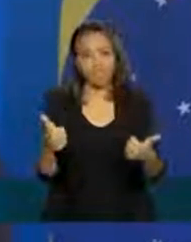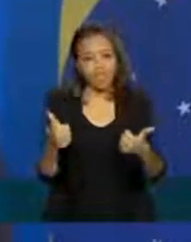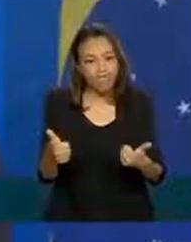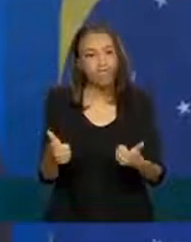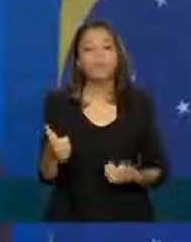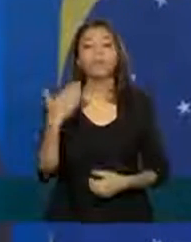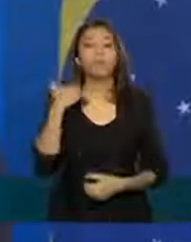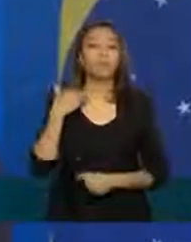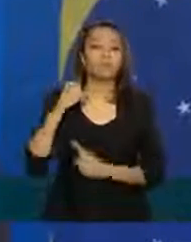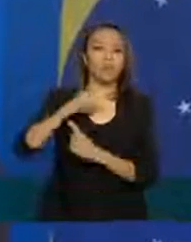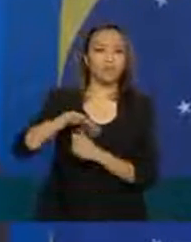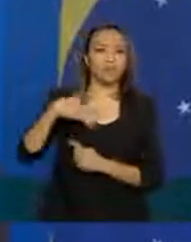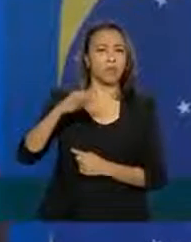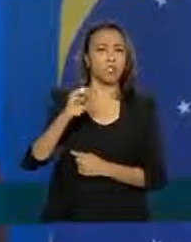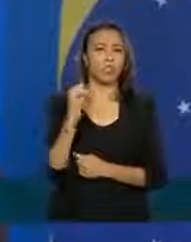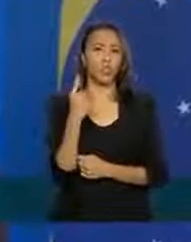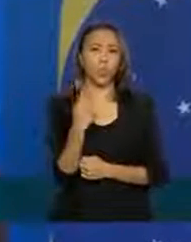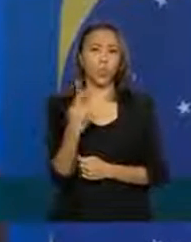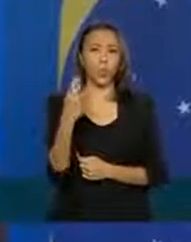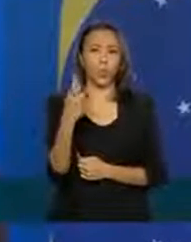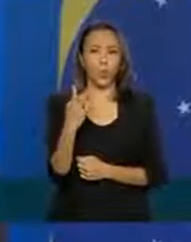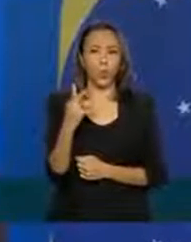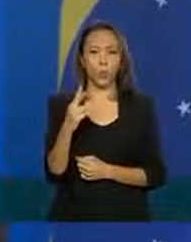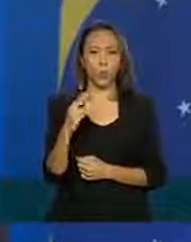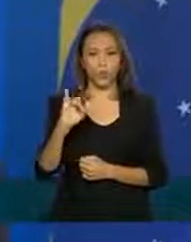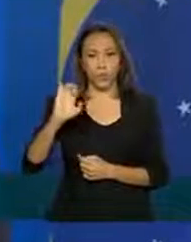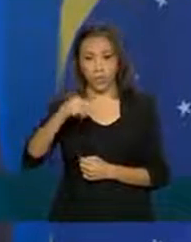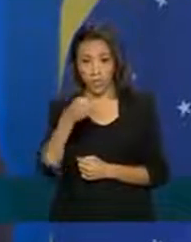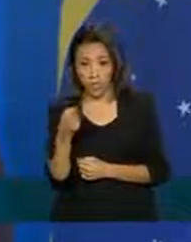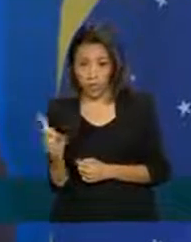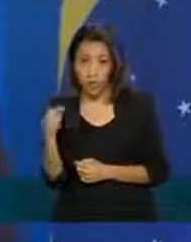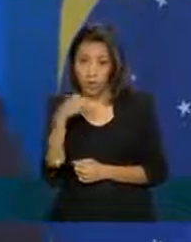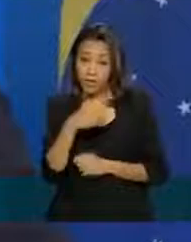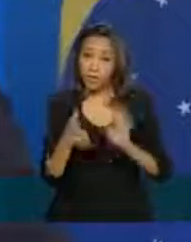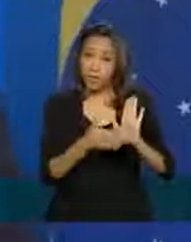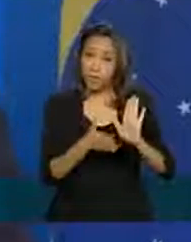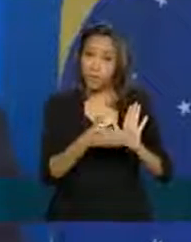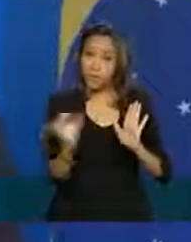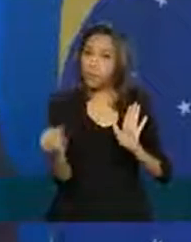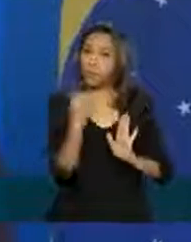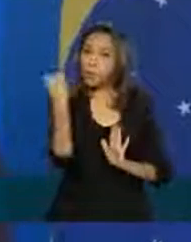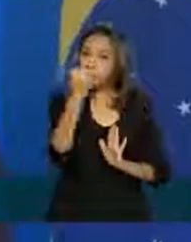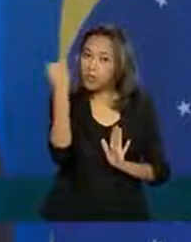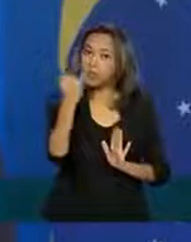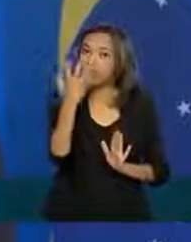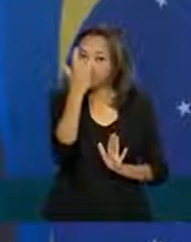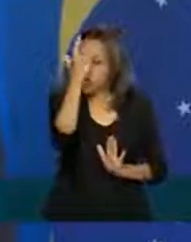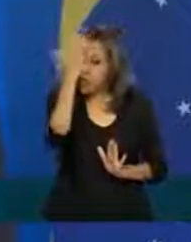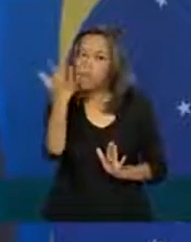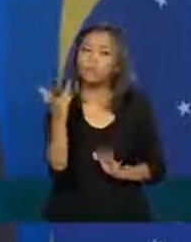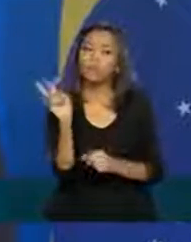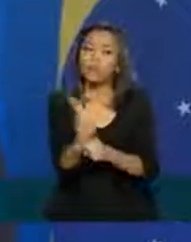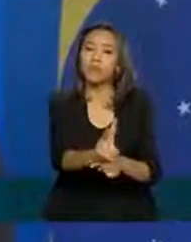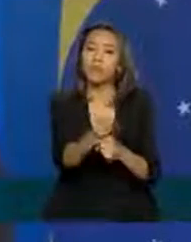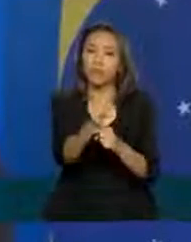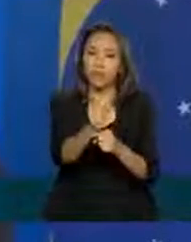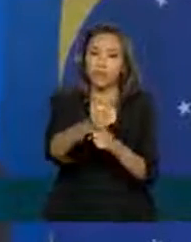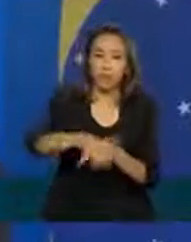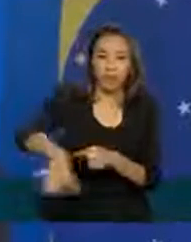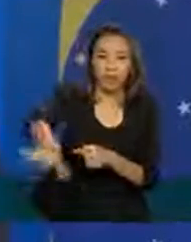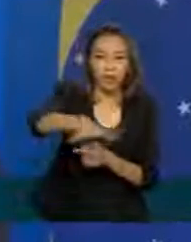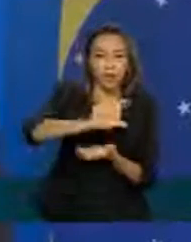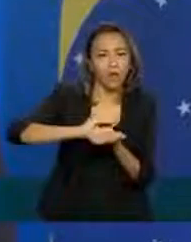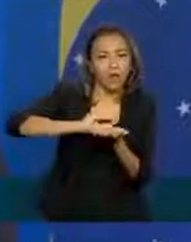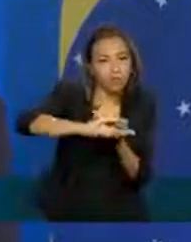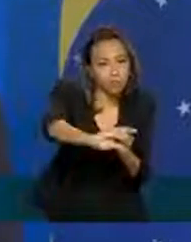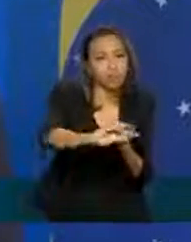tem mais de um trilhão e meio então essa é uma medida muito importante para estabilizar o crédito é uma medida que só vai ser só poder